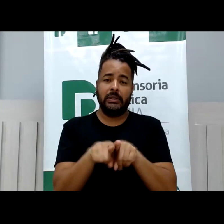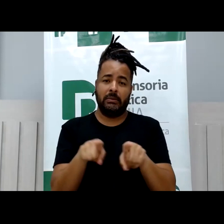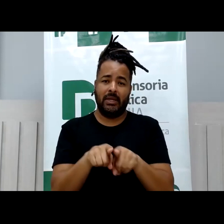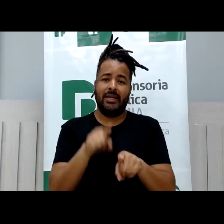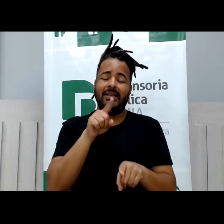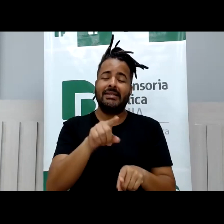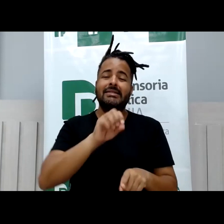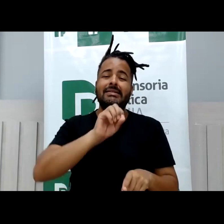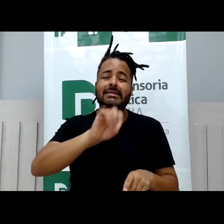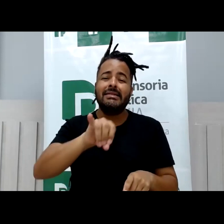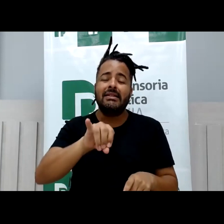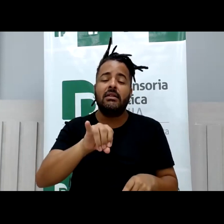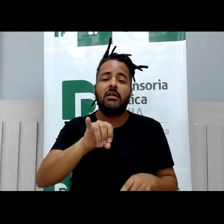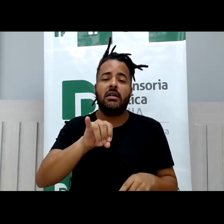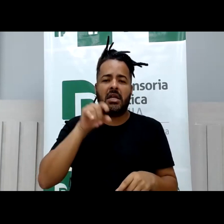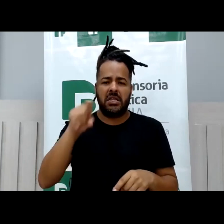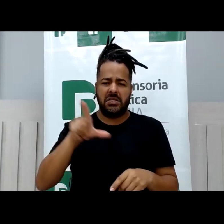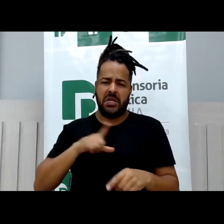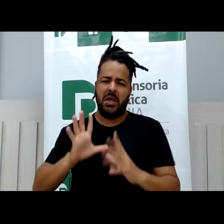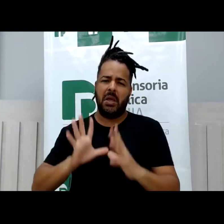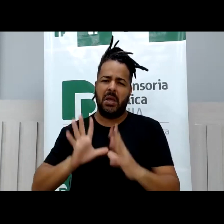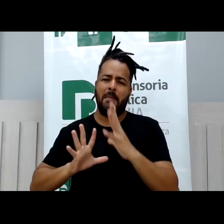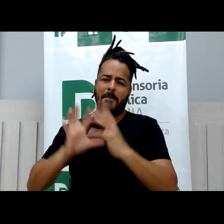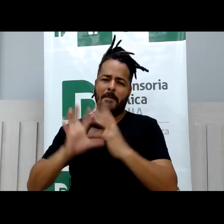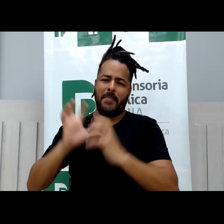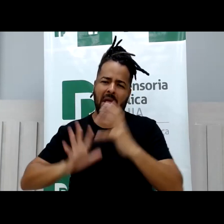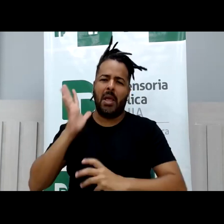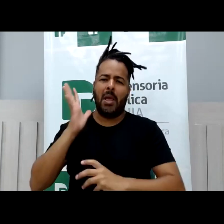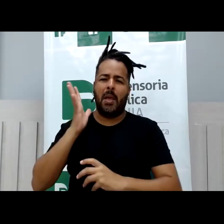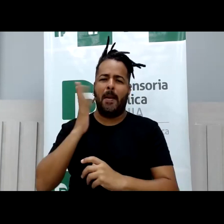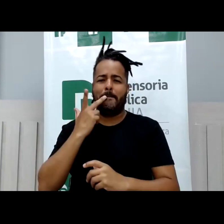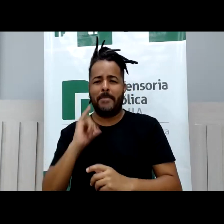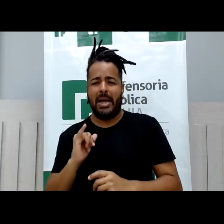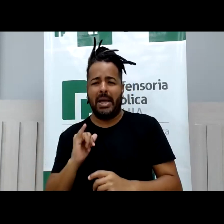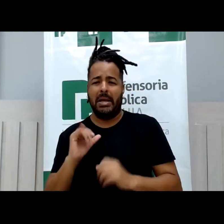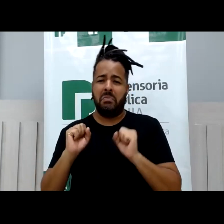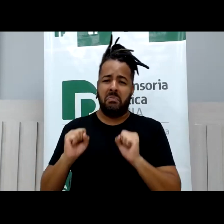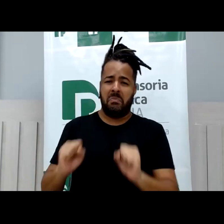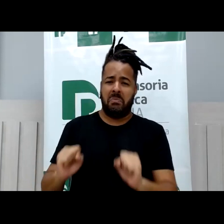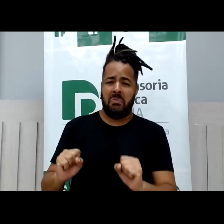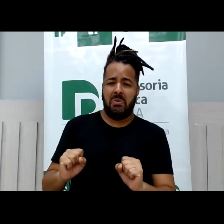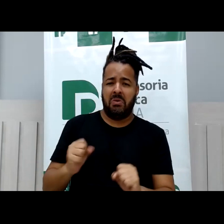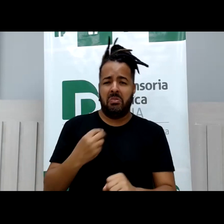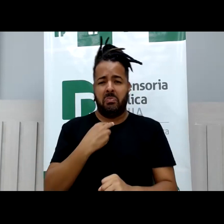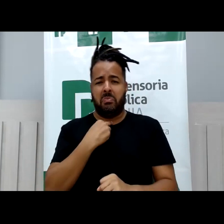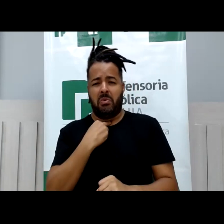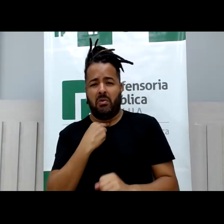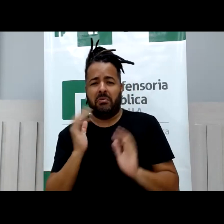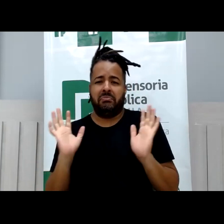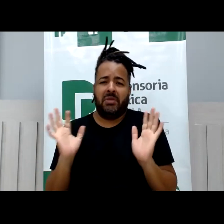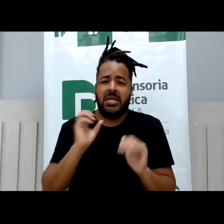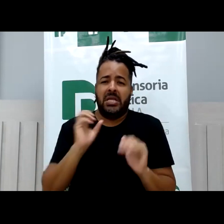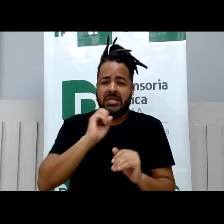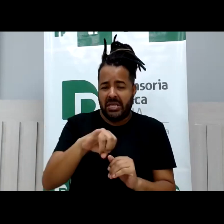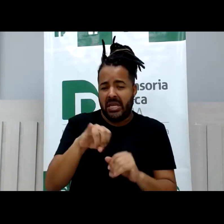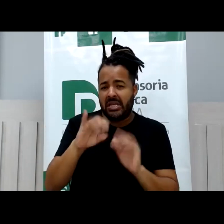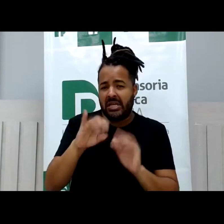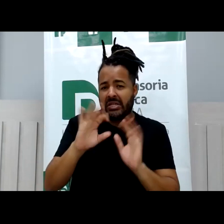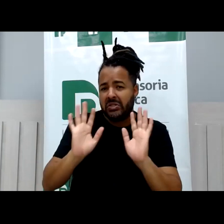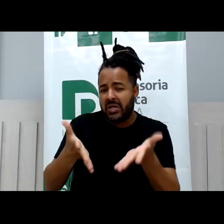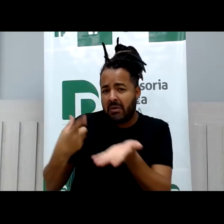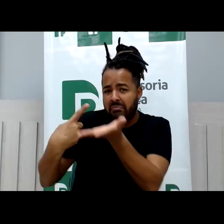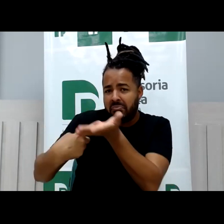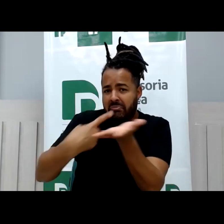fala daquelas brigas do pai, se pode, se não pode, já está no acordo da